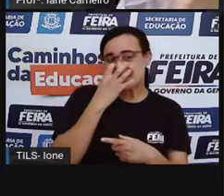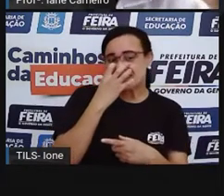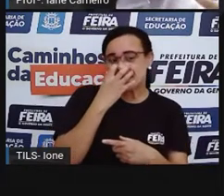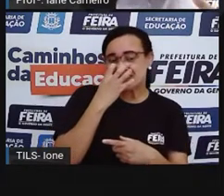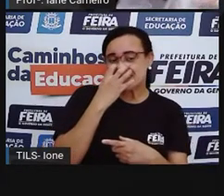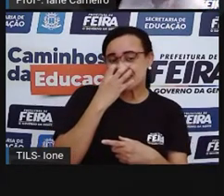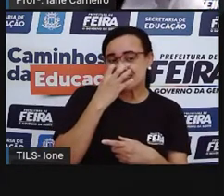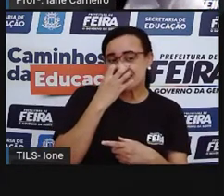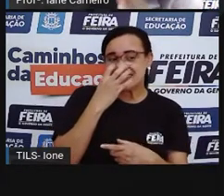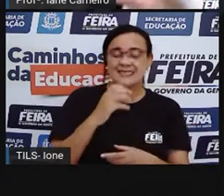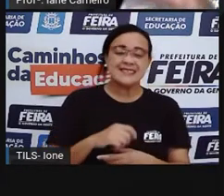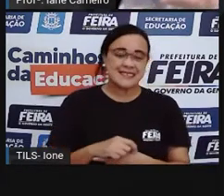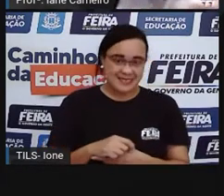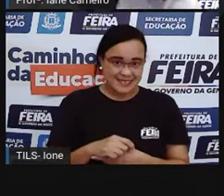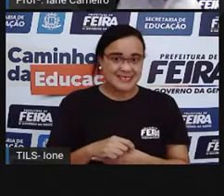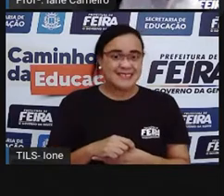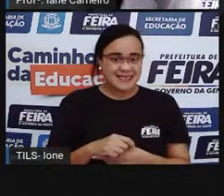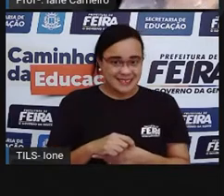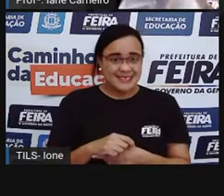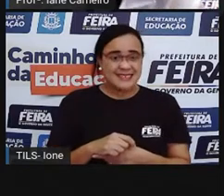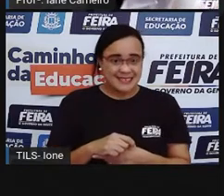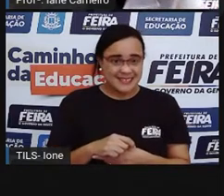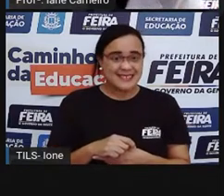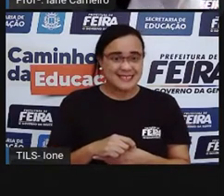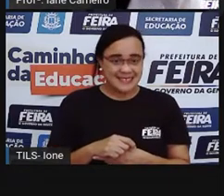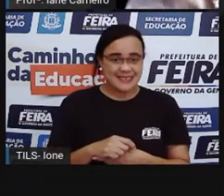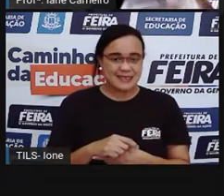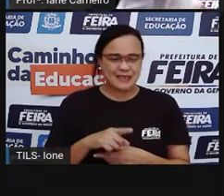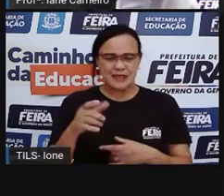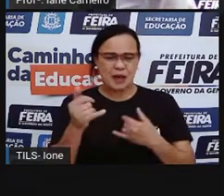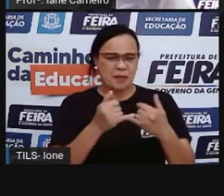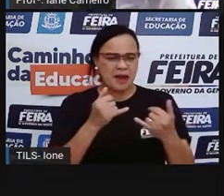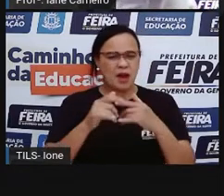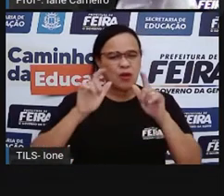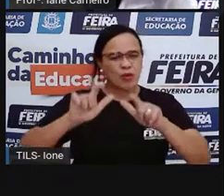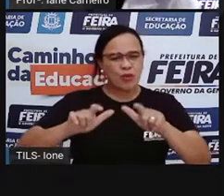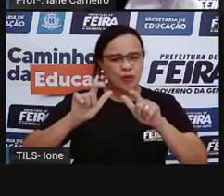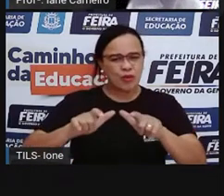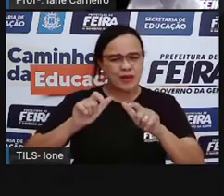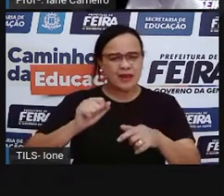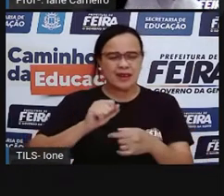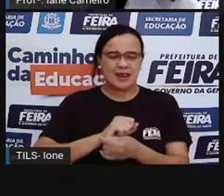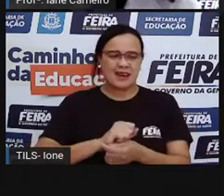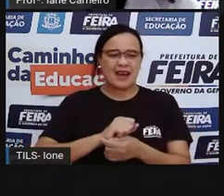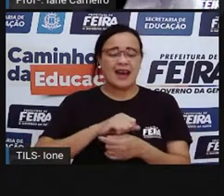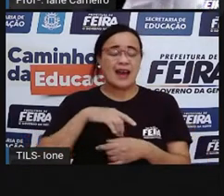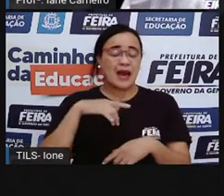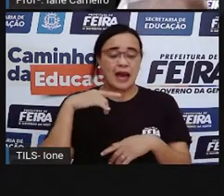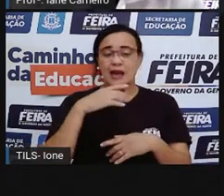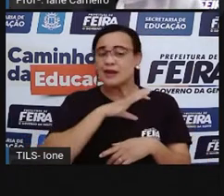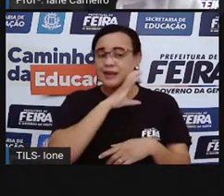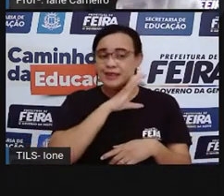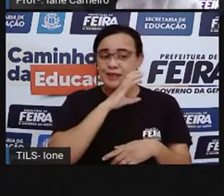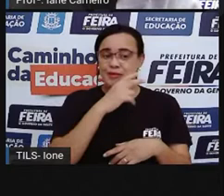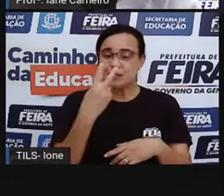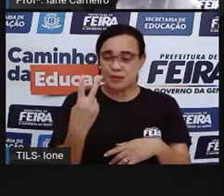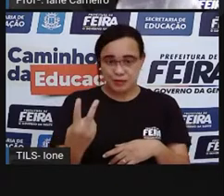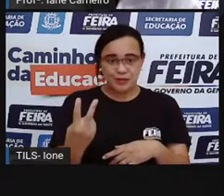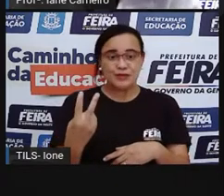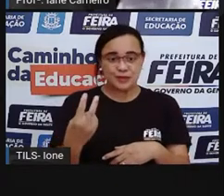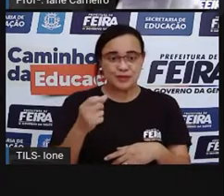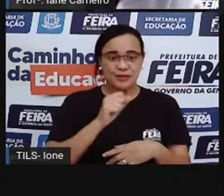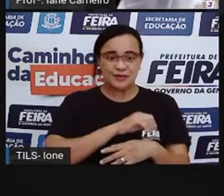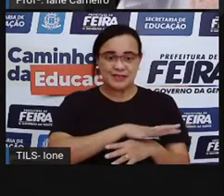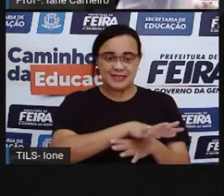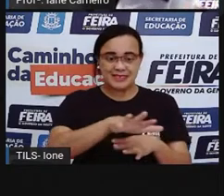A impressão que dá é que ela está numa praça ou no quintal, né? Com os animaizinhos. Vamos conhecer essa história